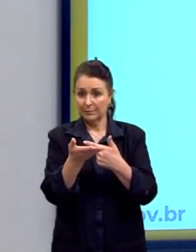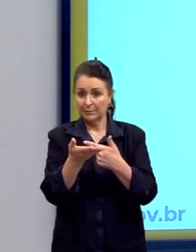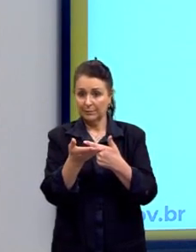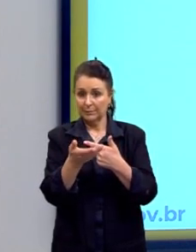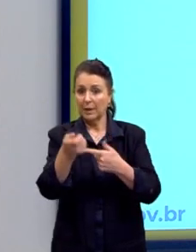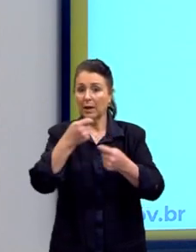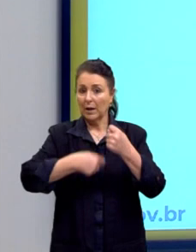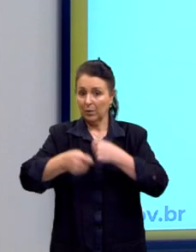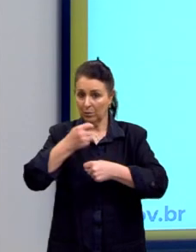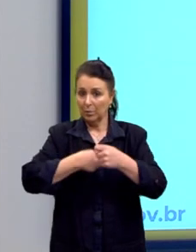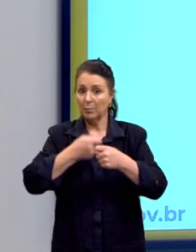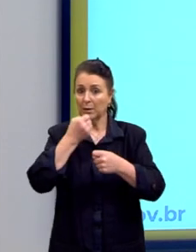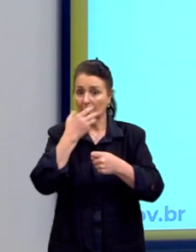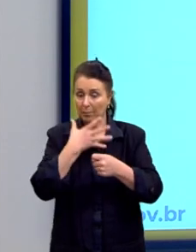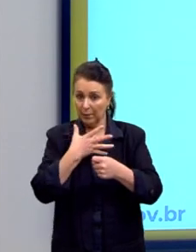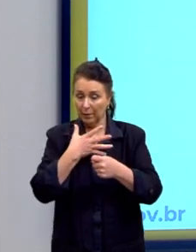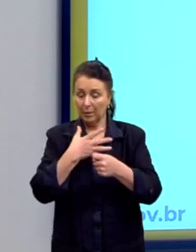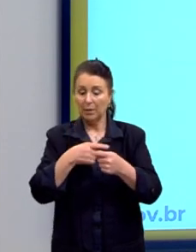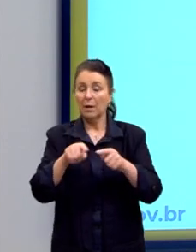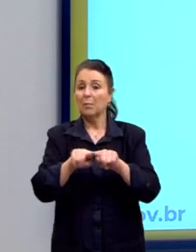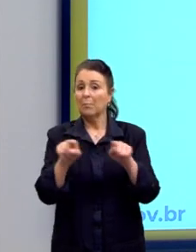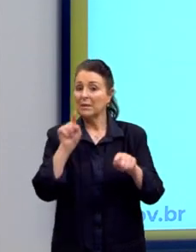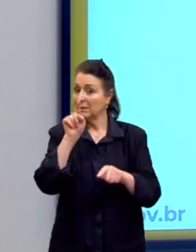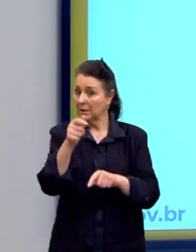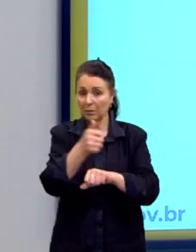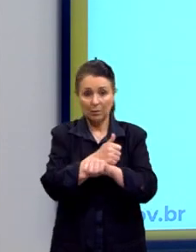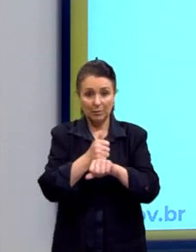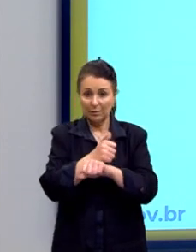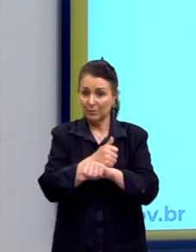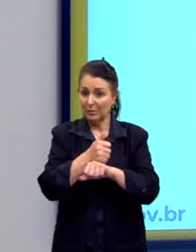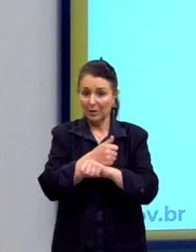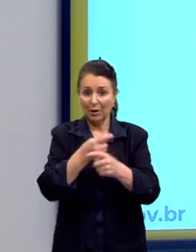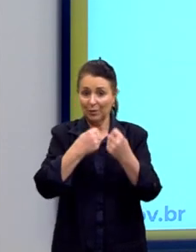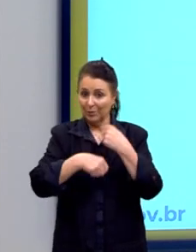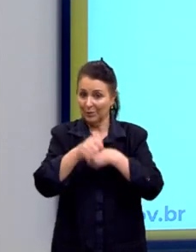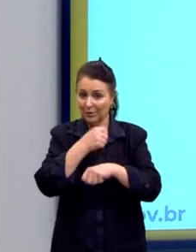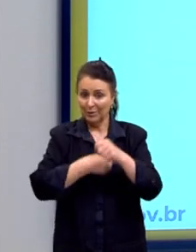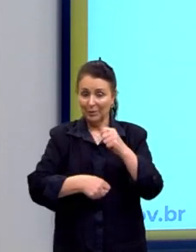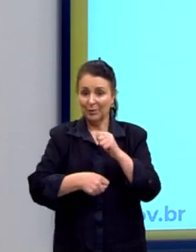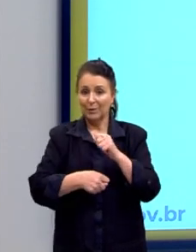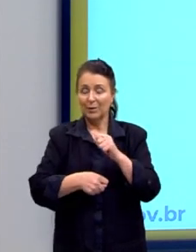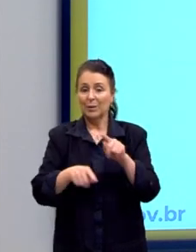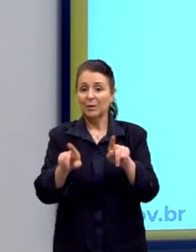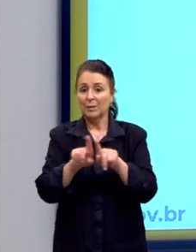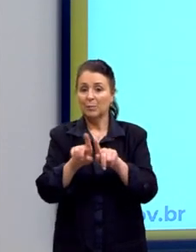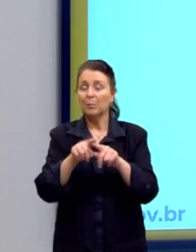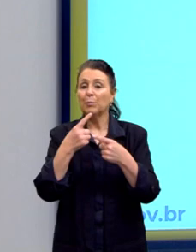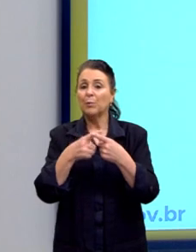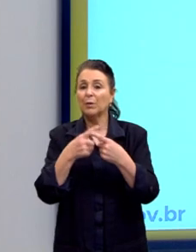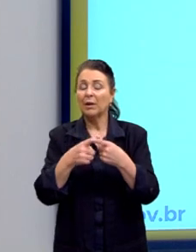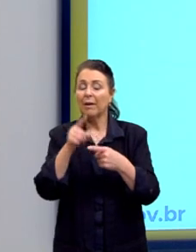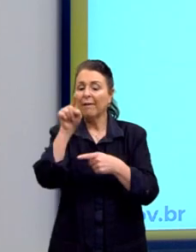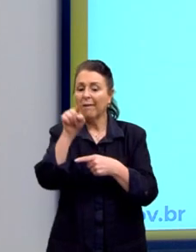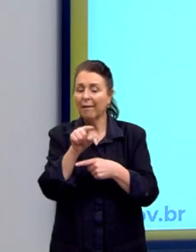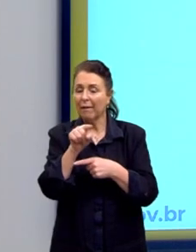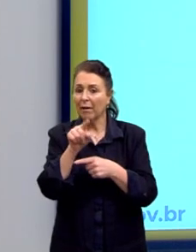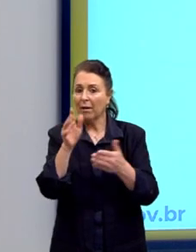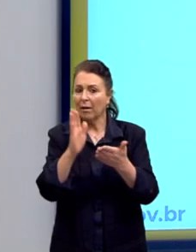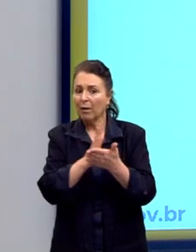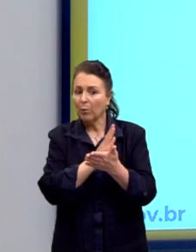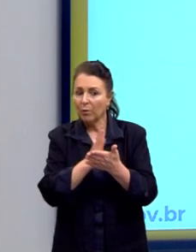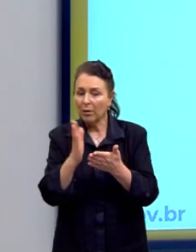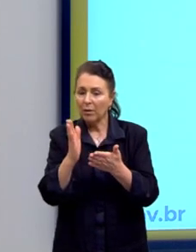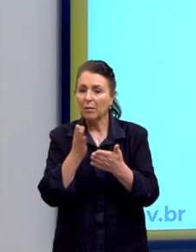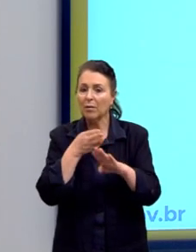bem, apesar da crise, mas ele não é economista. Então, é inválido. E é um argumento et hominem, porque é alguém que está